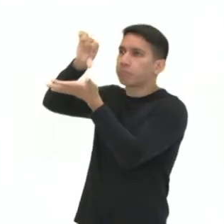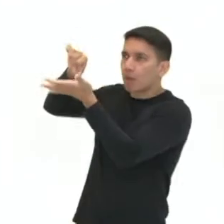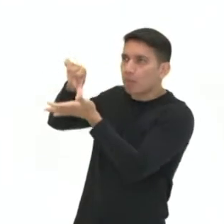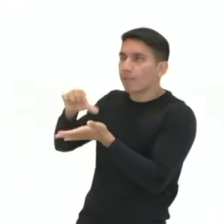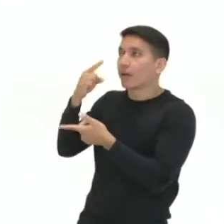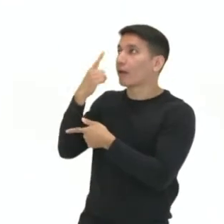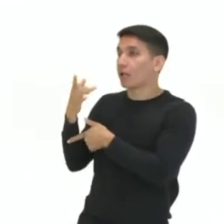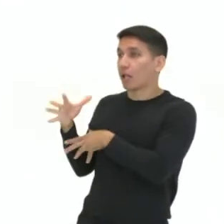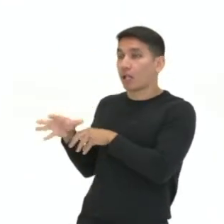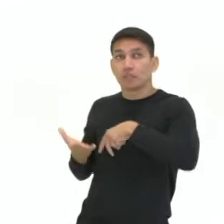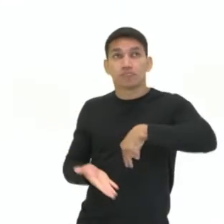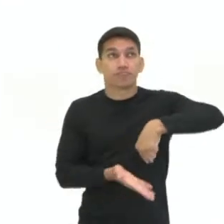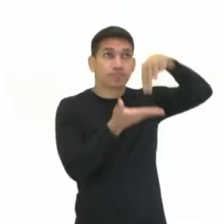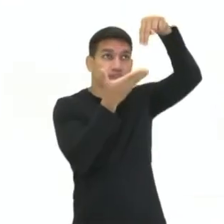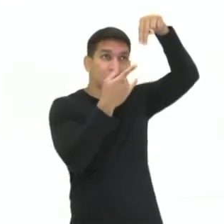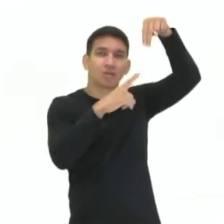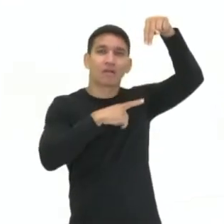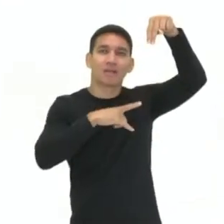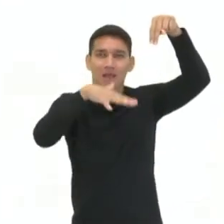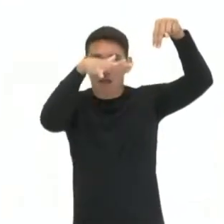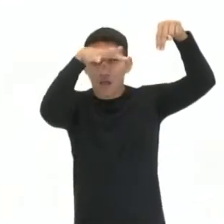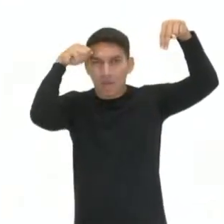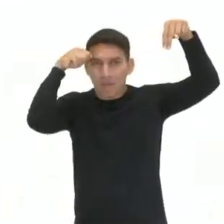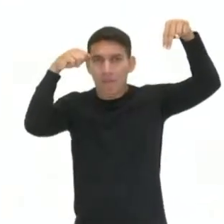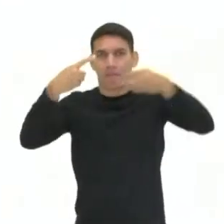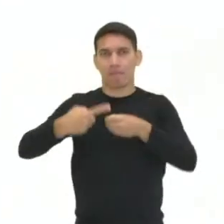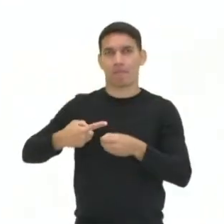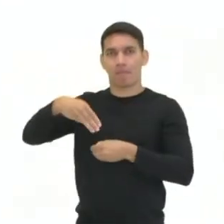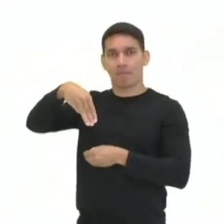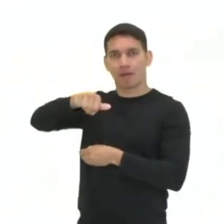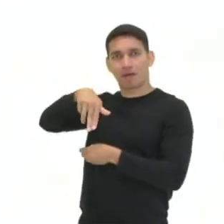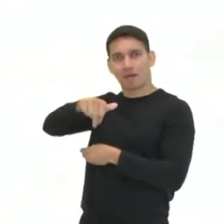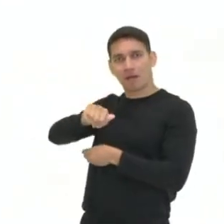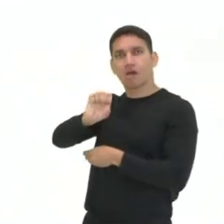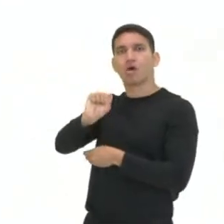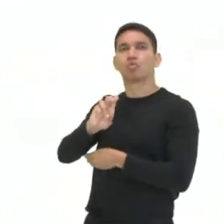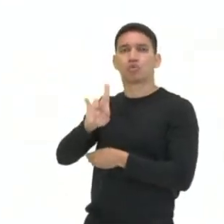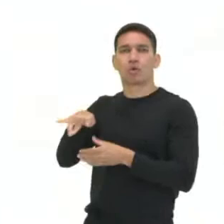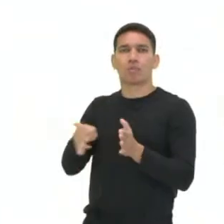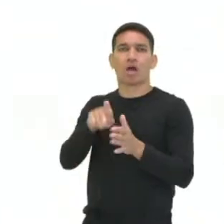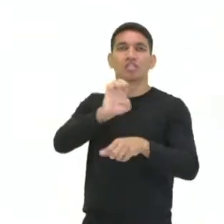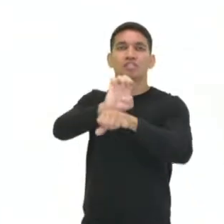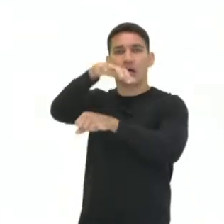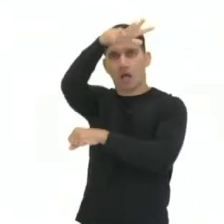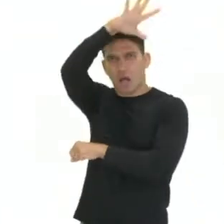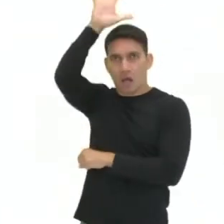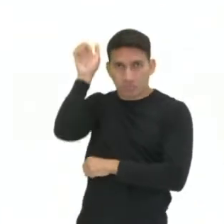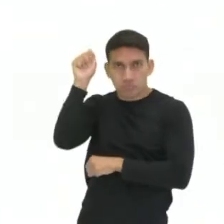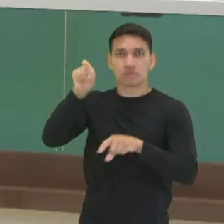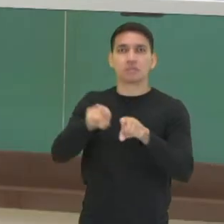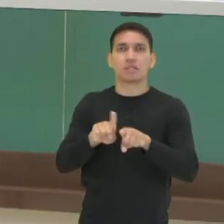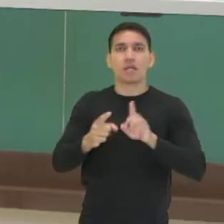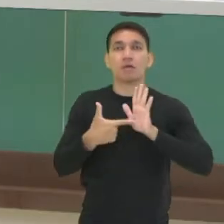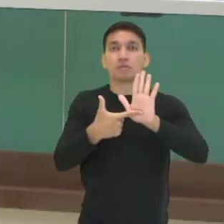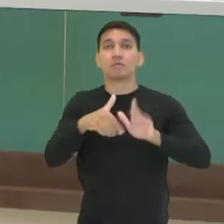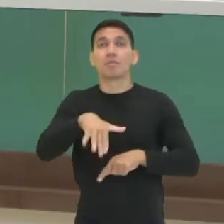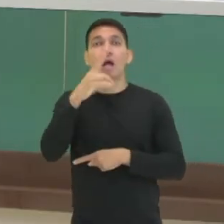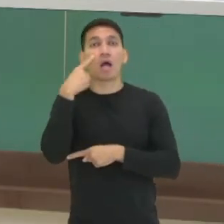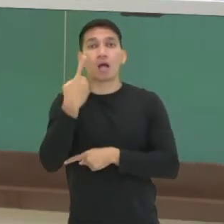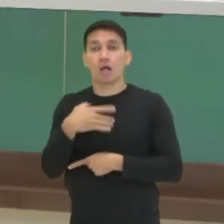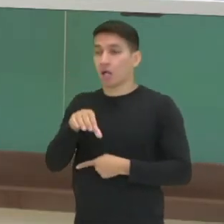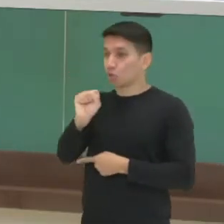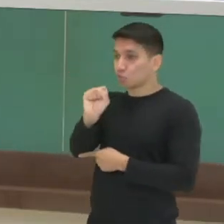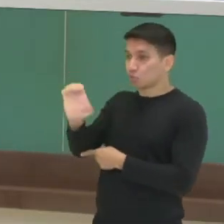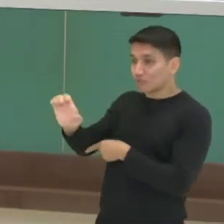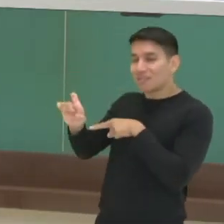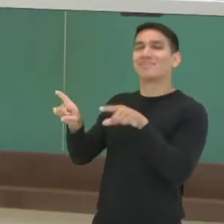e de forma pontual também na região de Manaus, né? Lá no estado do Amazonas. Então você vê que então a maior parte está nessa região sudeste